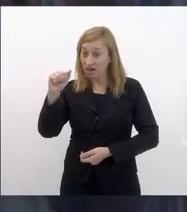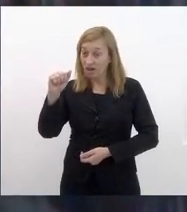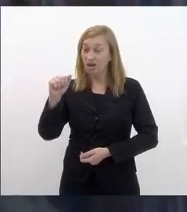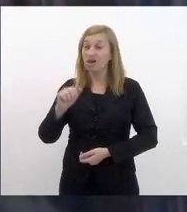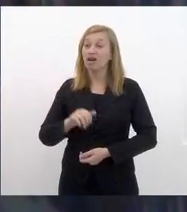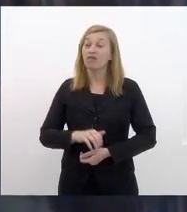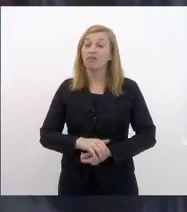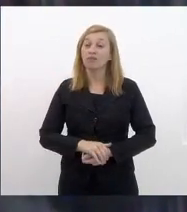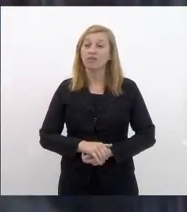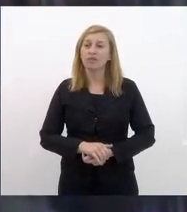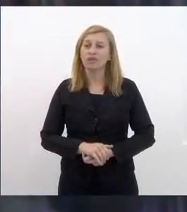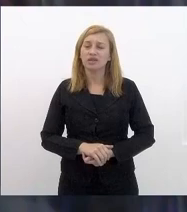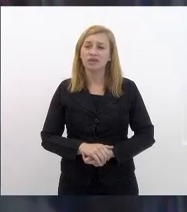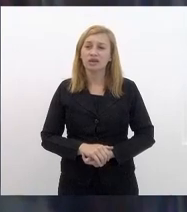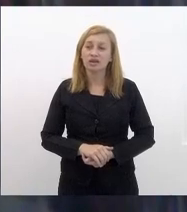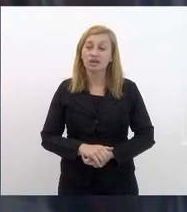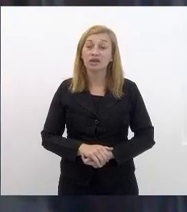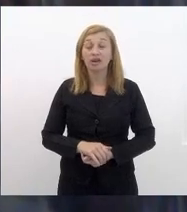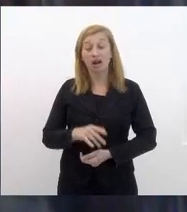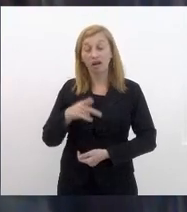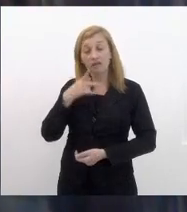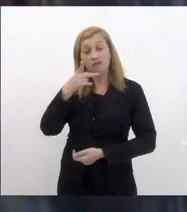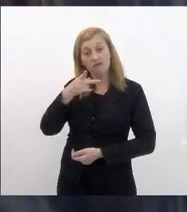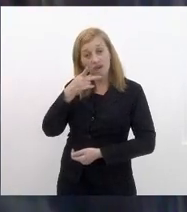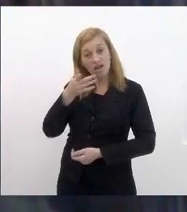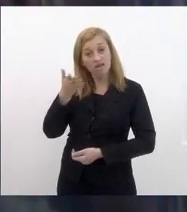ela ela coloca